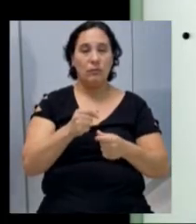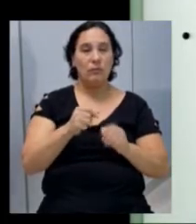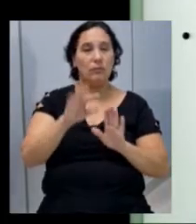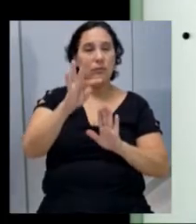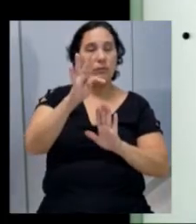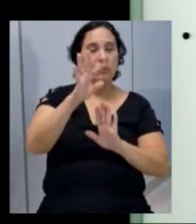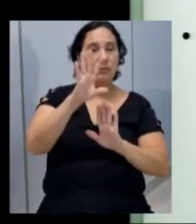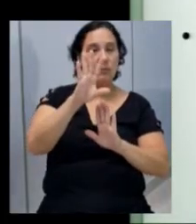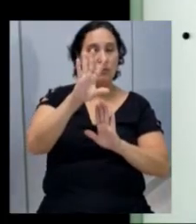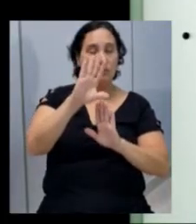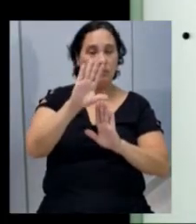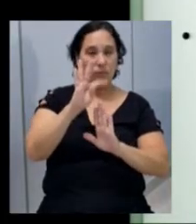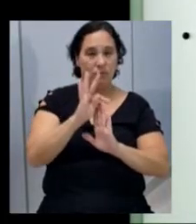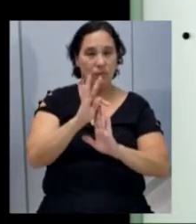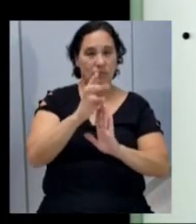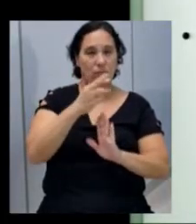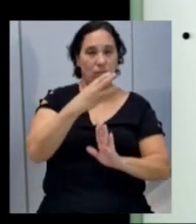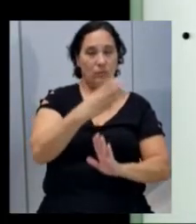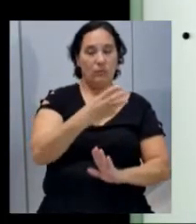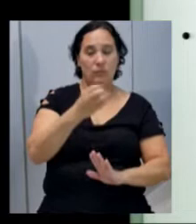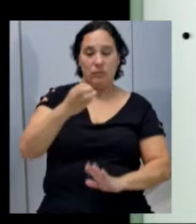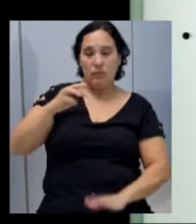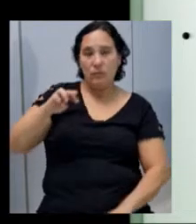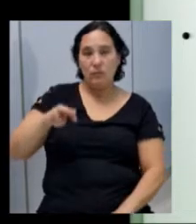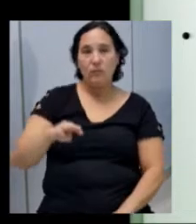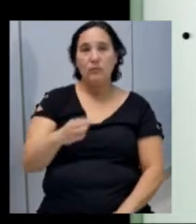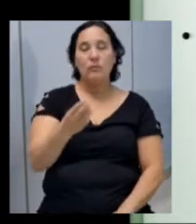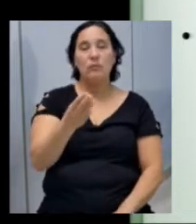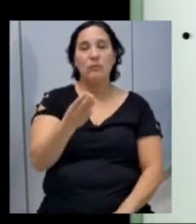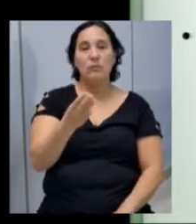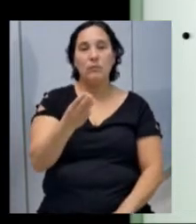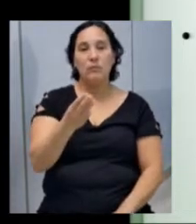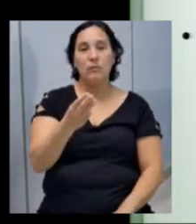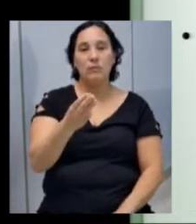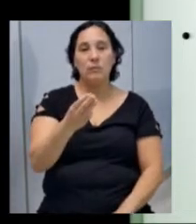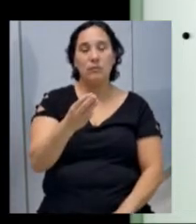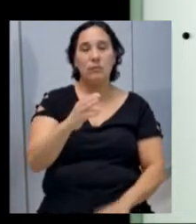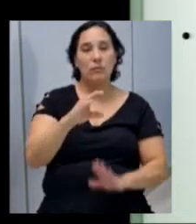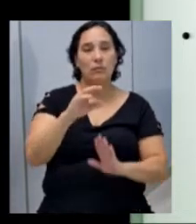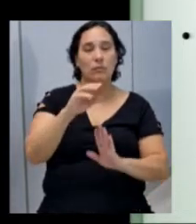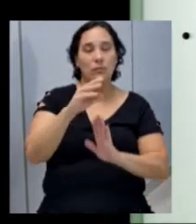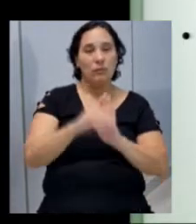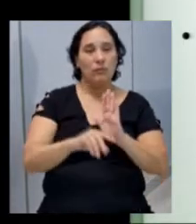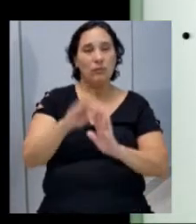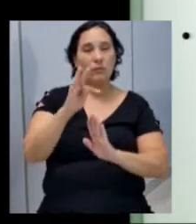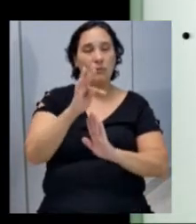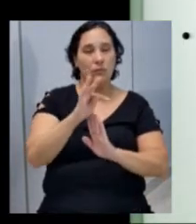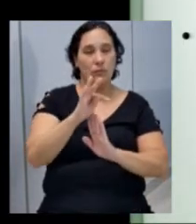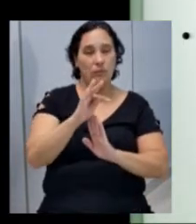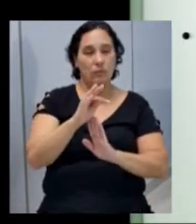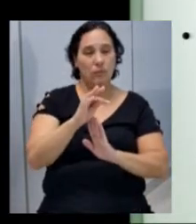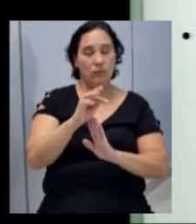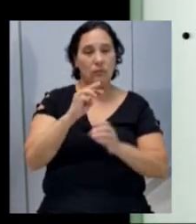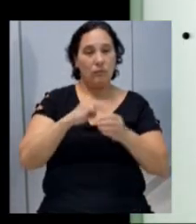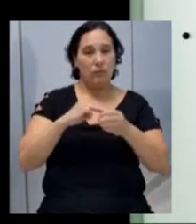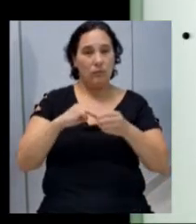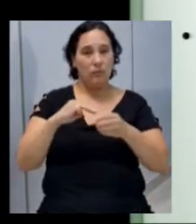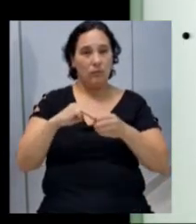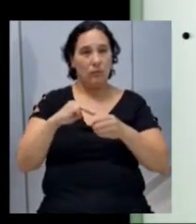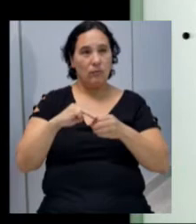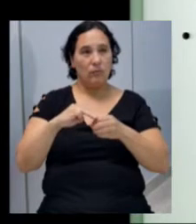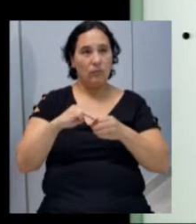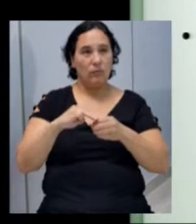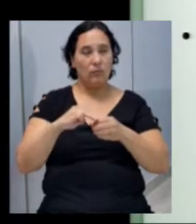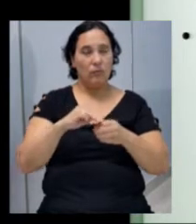importa em um valor de 30 milhões e 167. A receita tributária é composta dos tributos municipais. Então, são